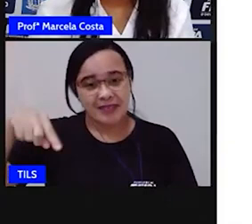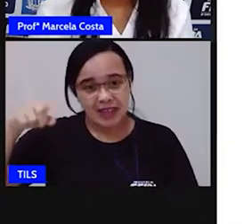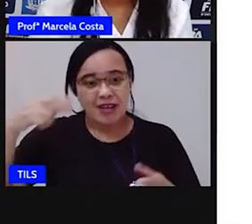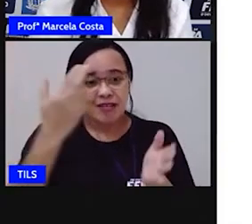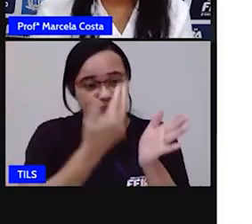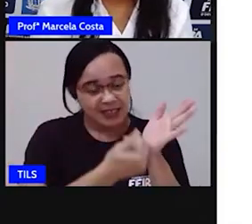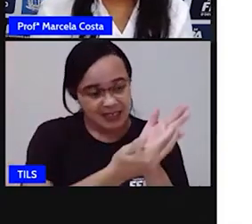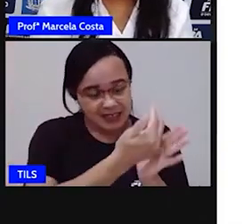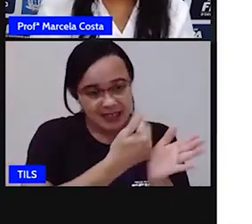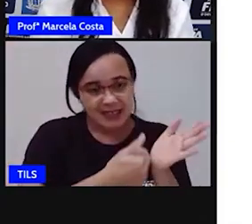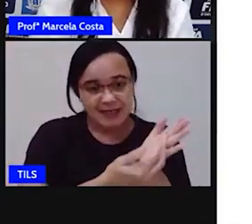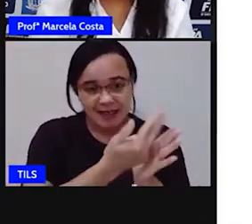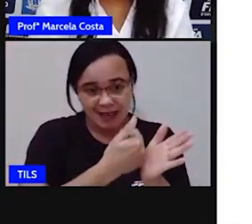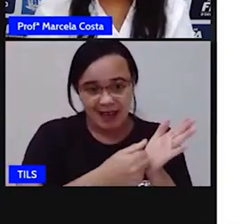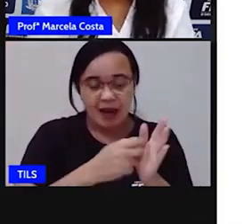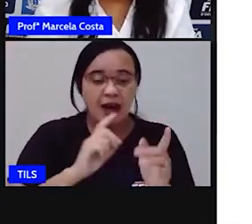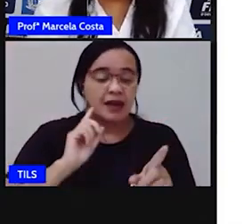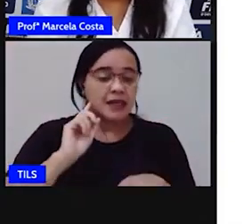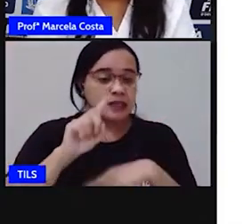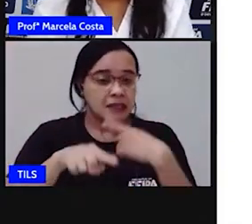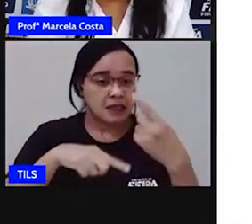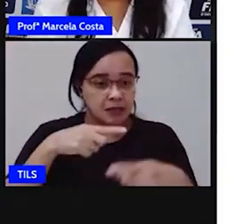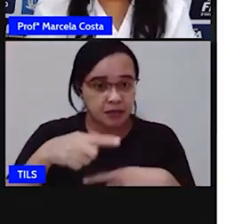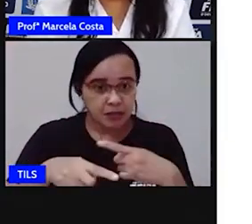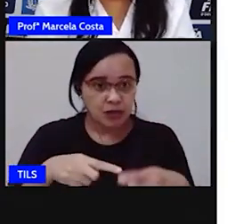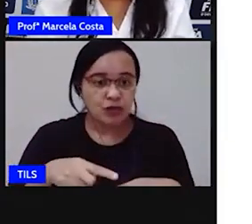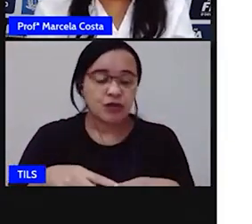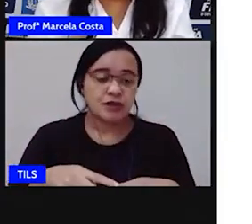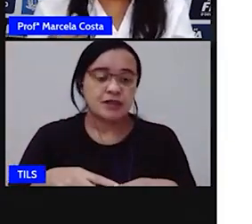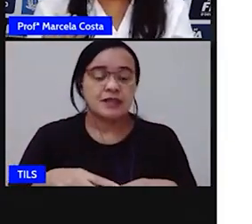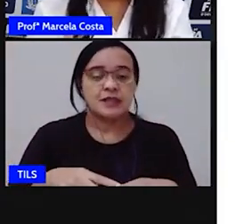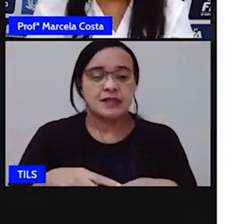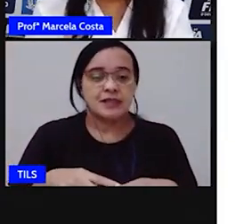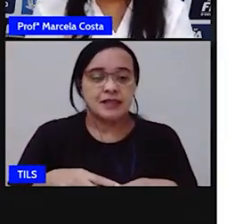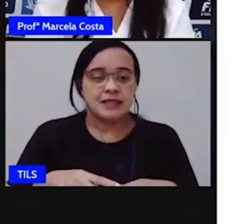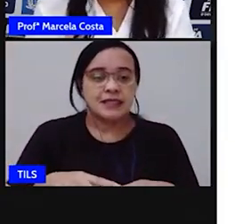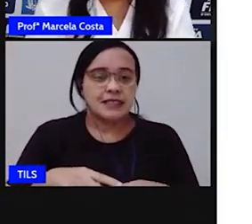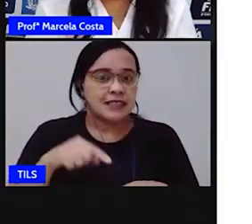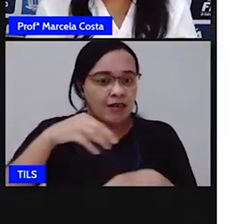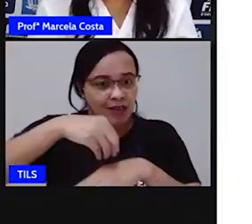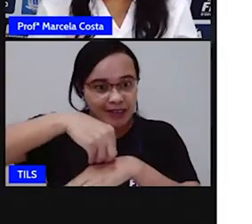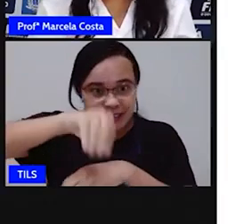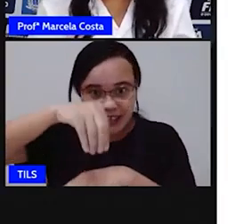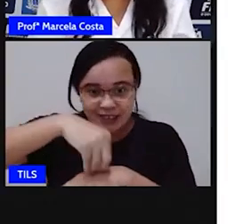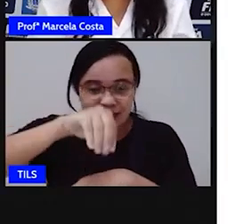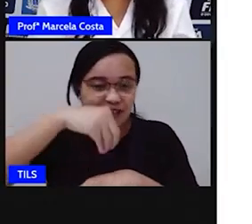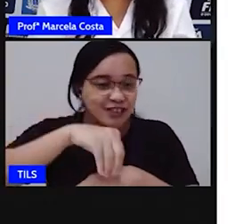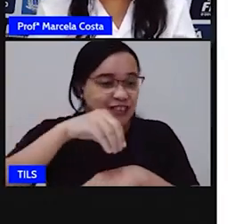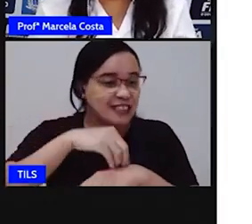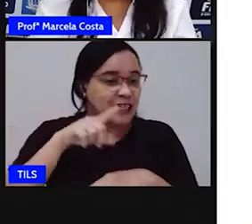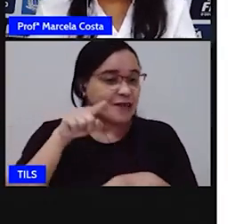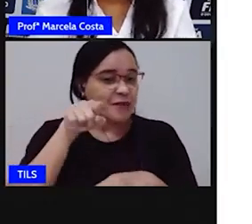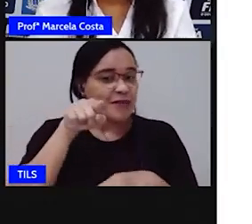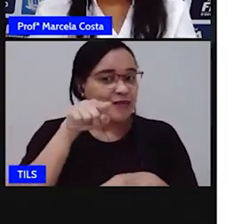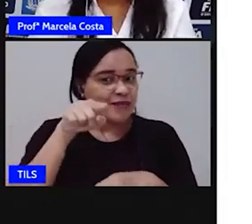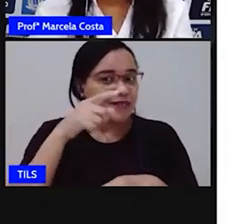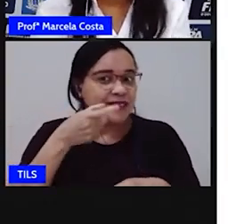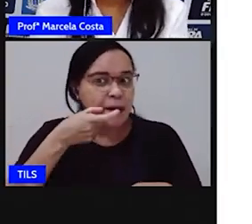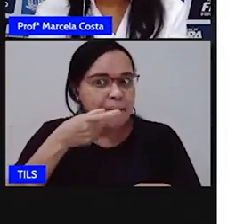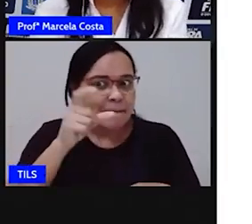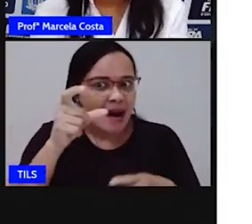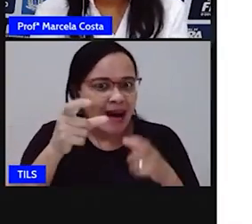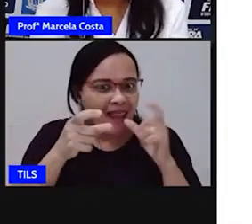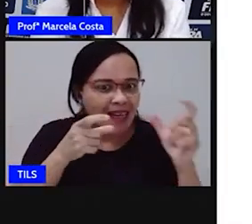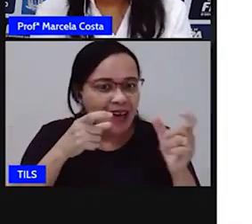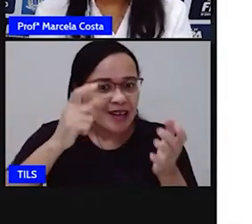forca e aí eu vou dar dicas, sugestões sobre a palavra que eu